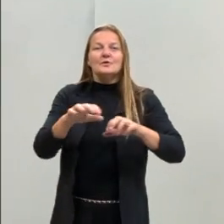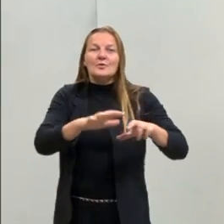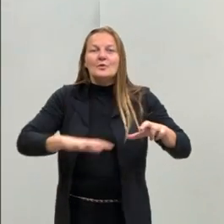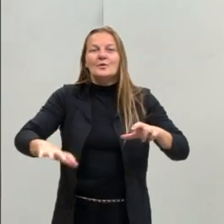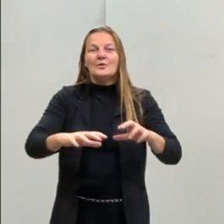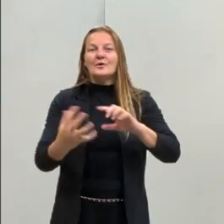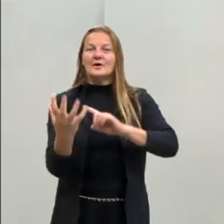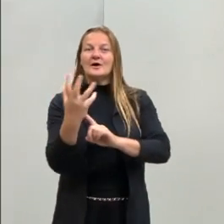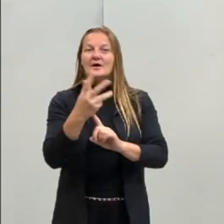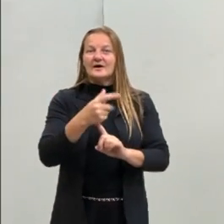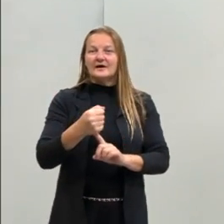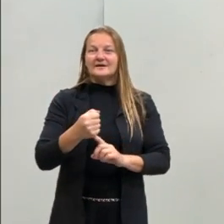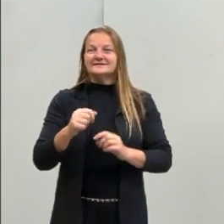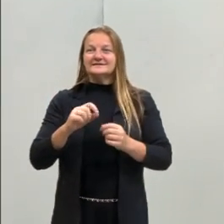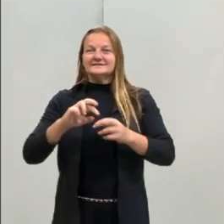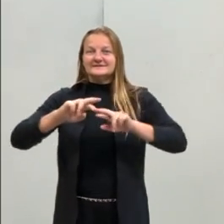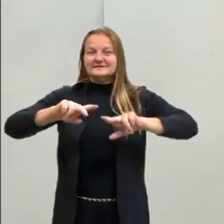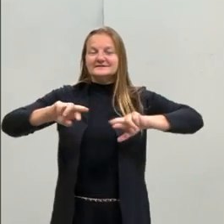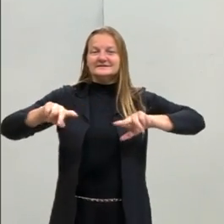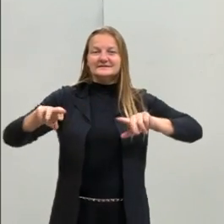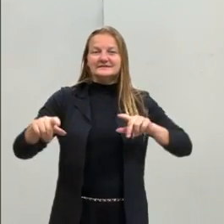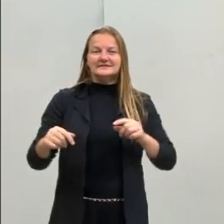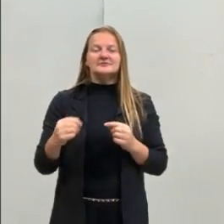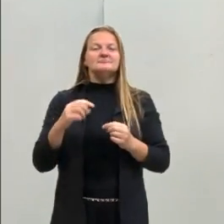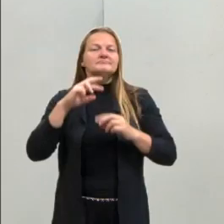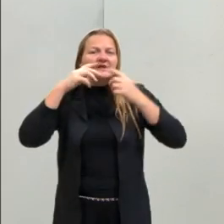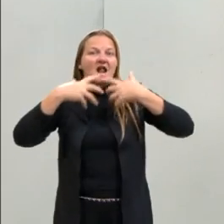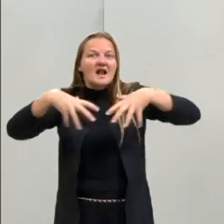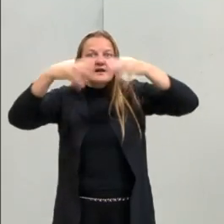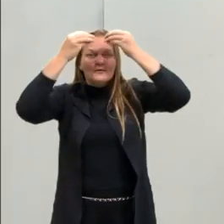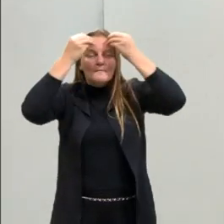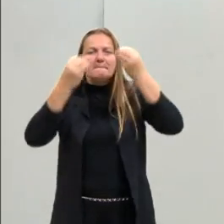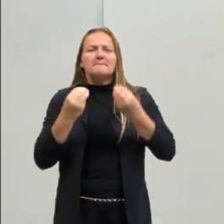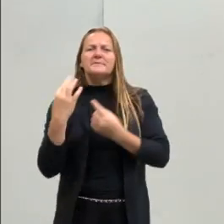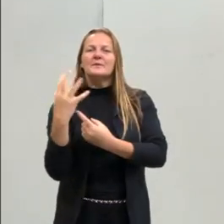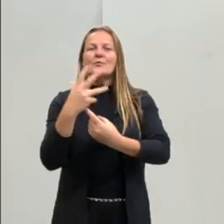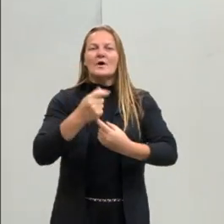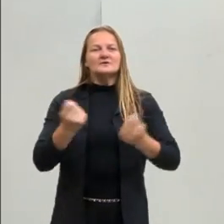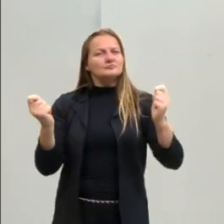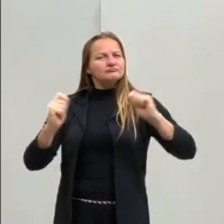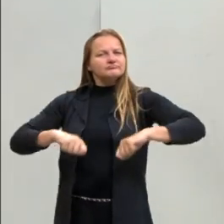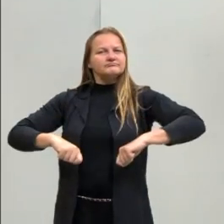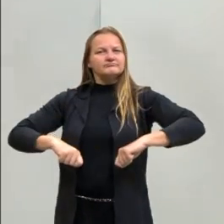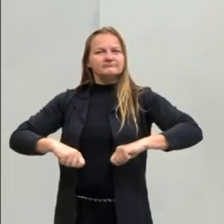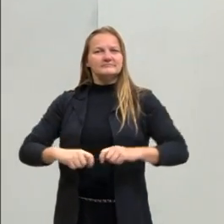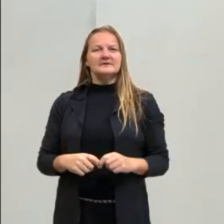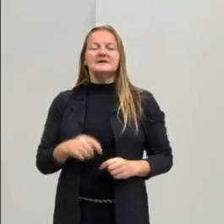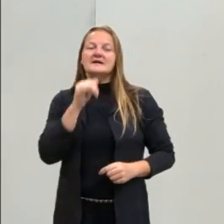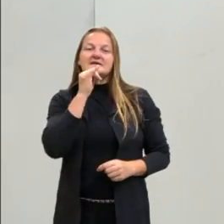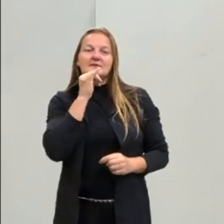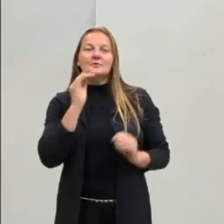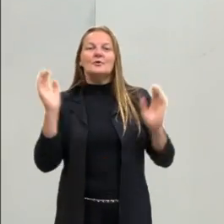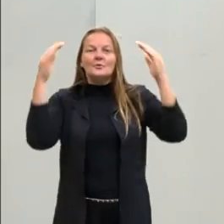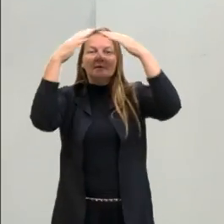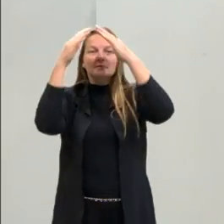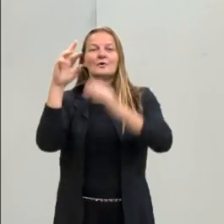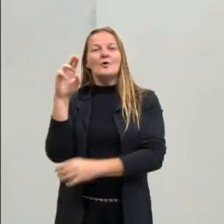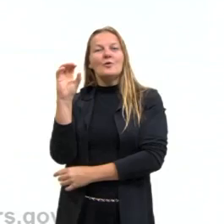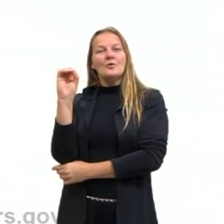explorando as diversas linguagens que a arte nos possibilita. Por exemplo, o Bispo do Rosário.